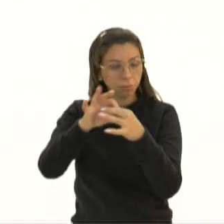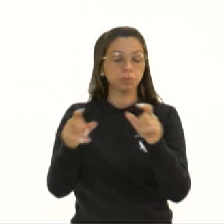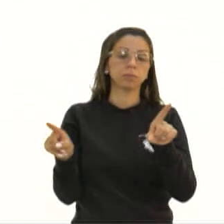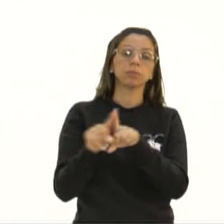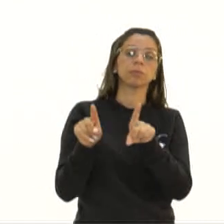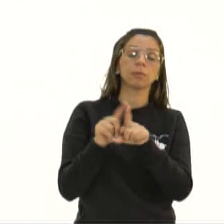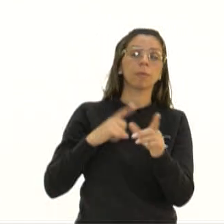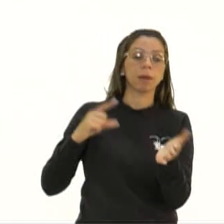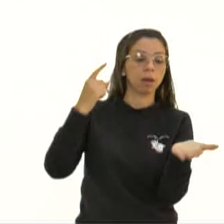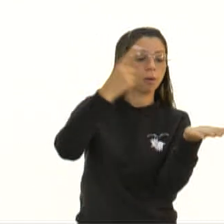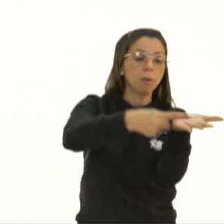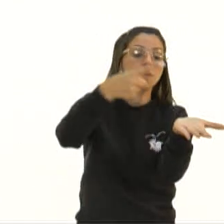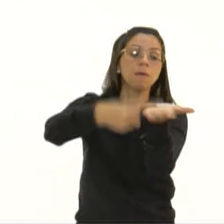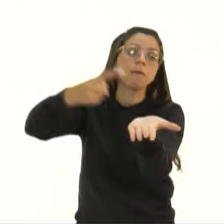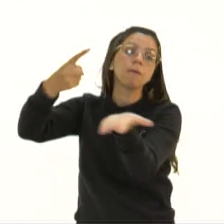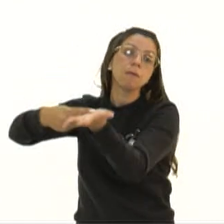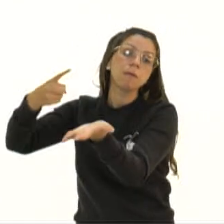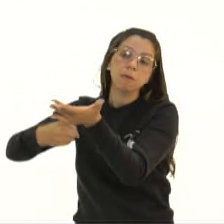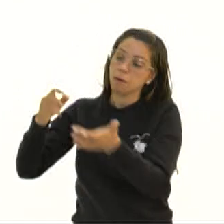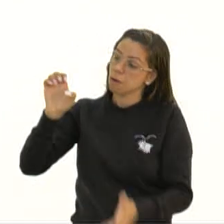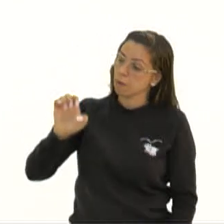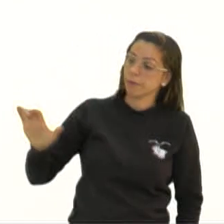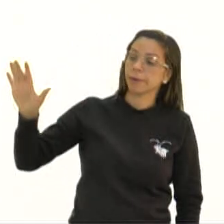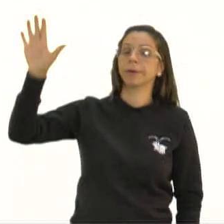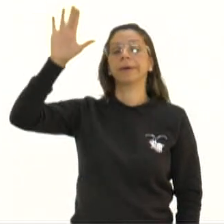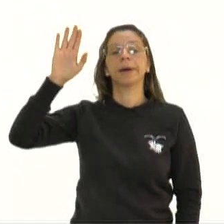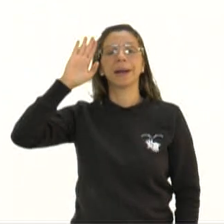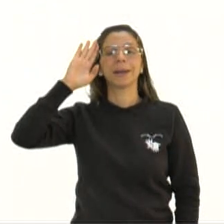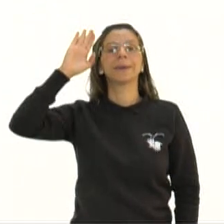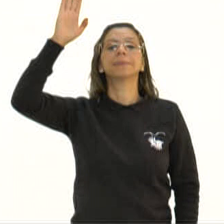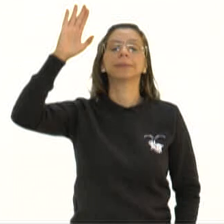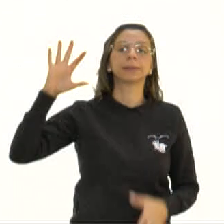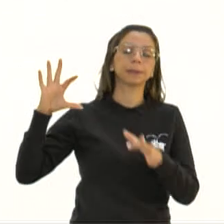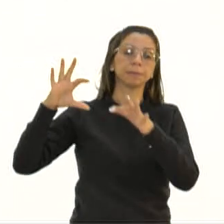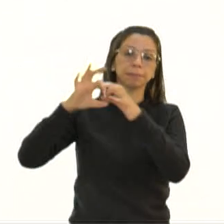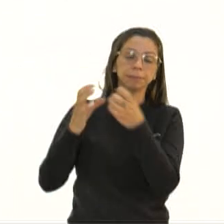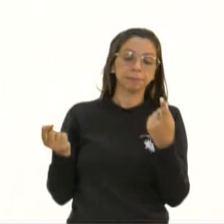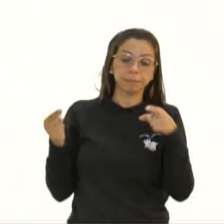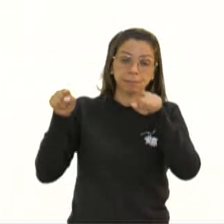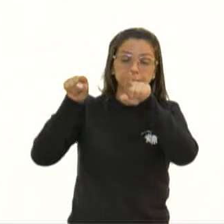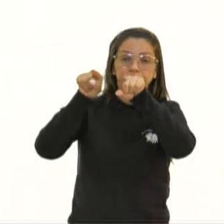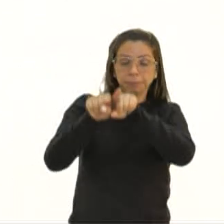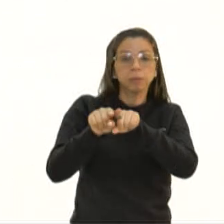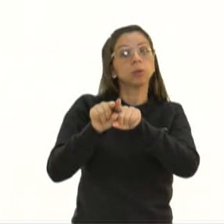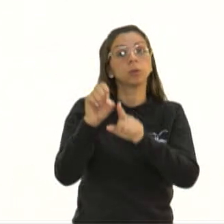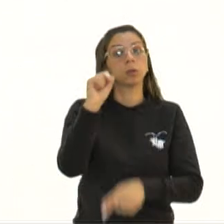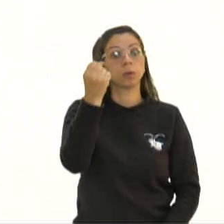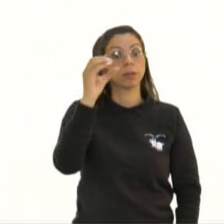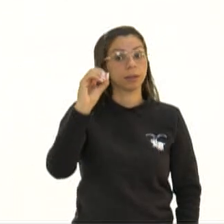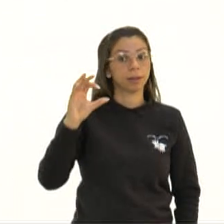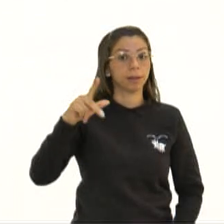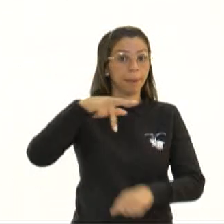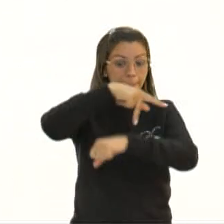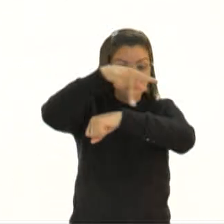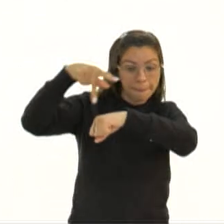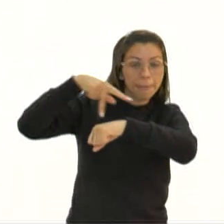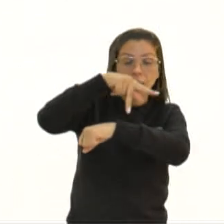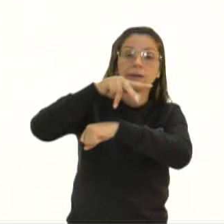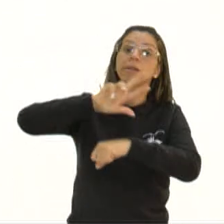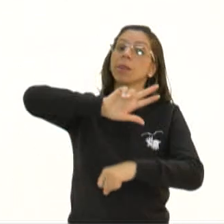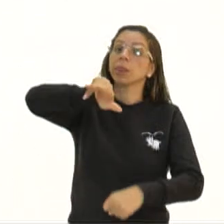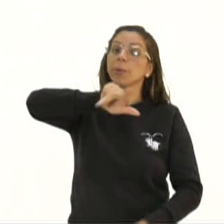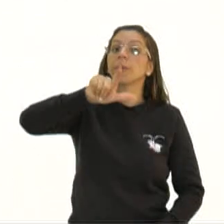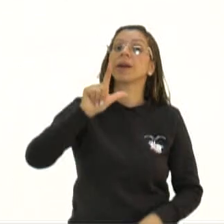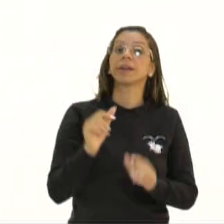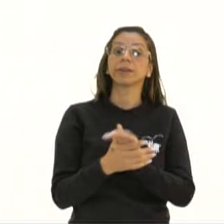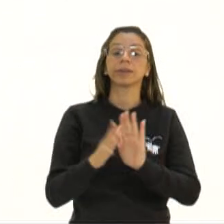Inúmeros acordos que foram firmados pela União Europeia. Olha, é a principal parceira comercial de 80 países. Então, tem uma